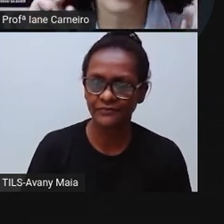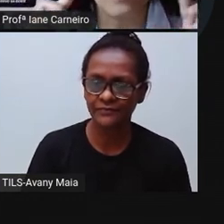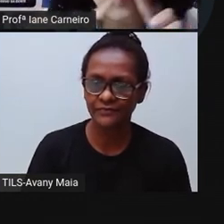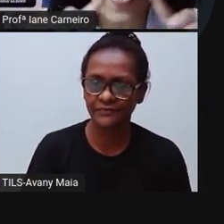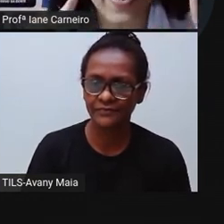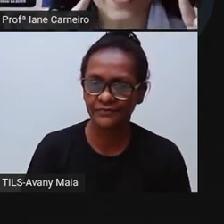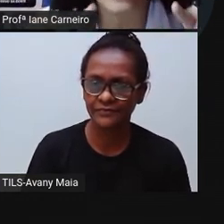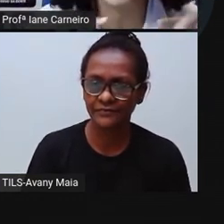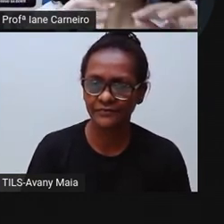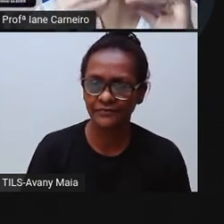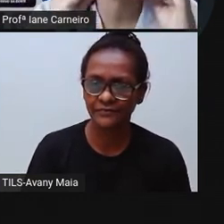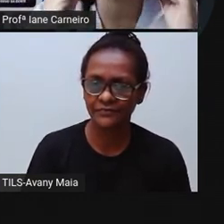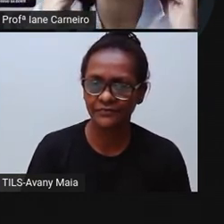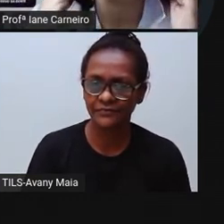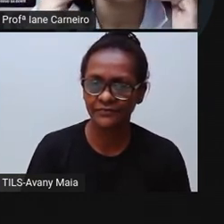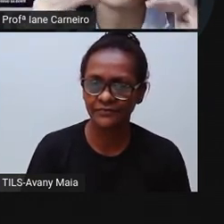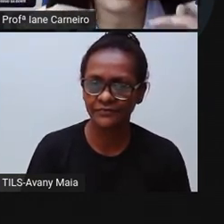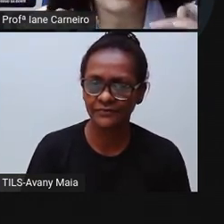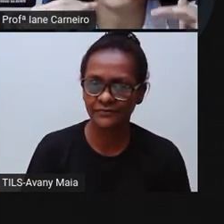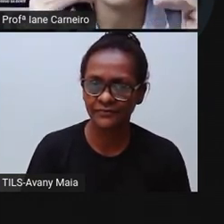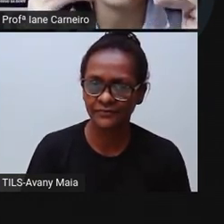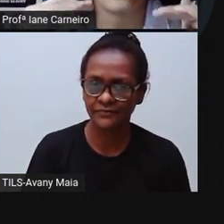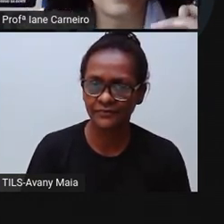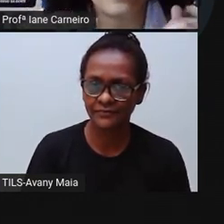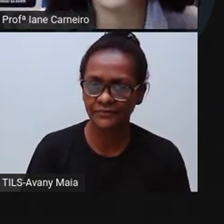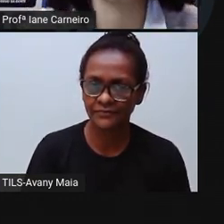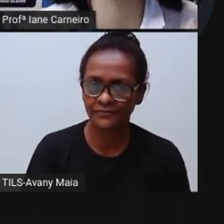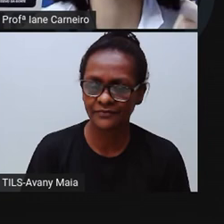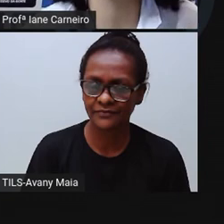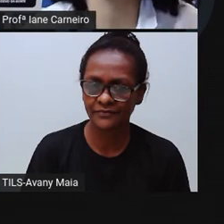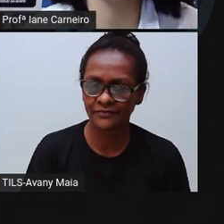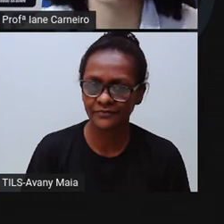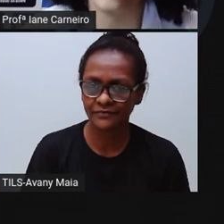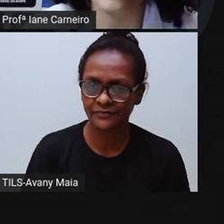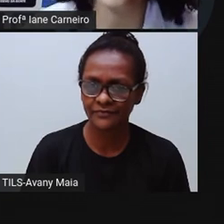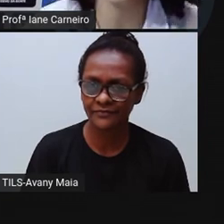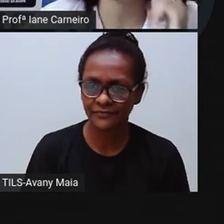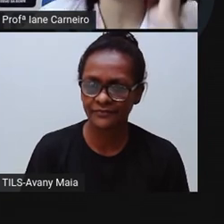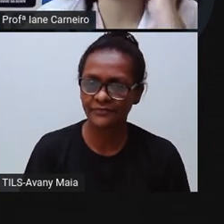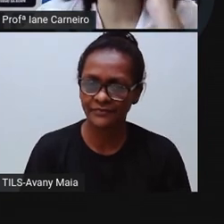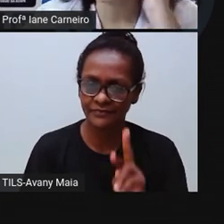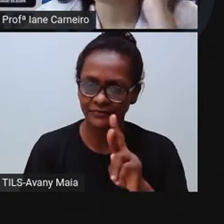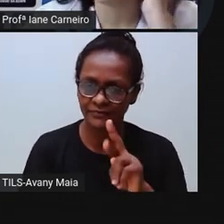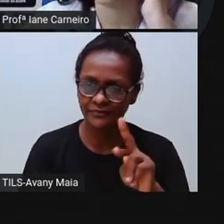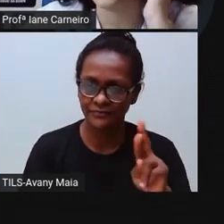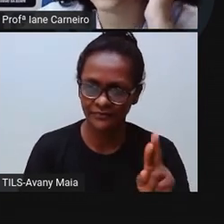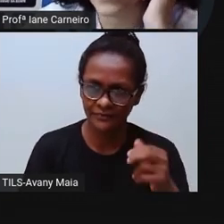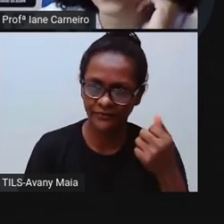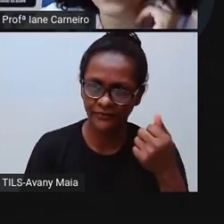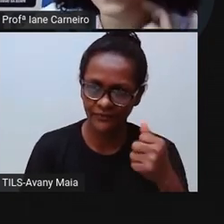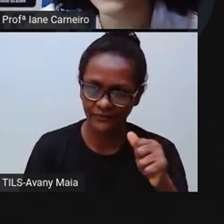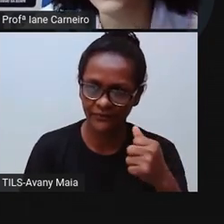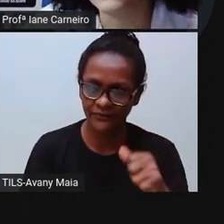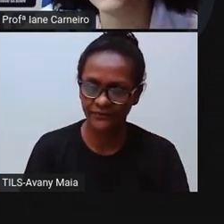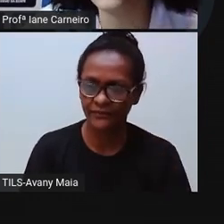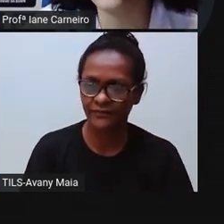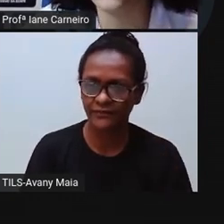quer colocar um Rê aí, que tenha um som mais Rá, Rá, a gente tem que colocar esses dois Rezinhos, tá certo?